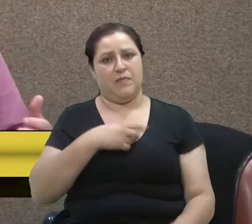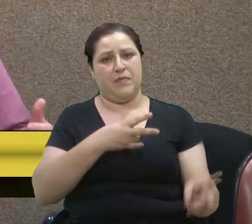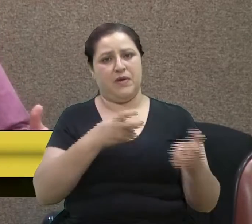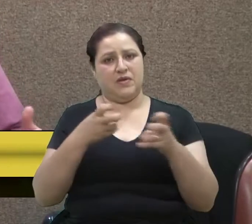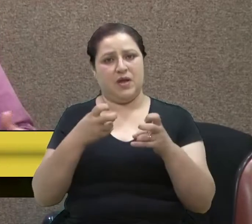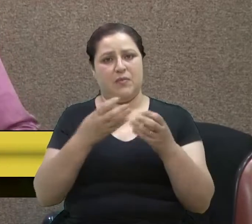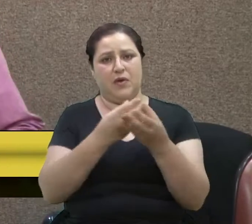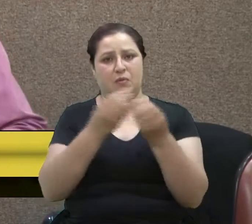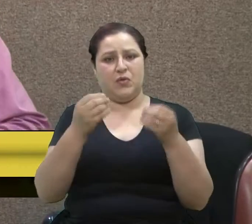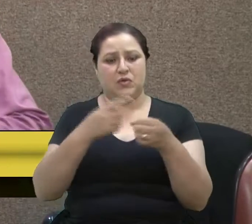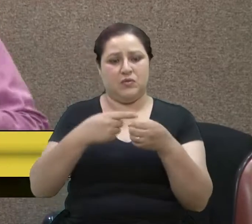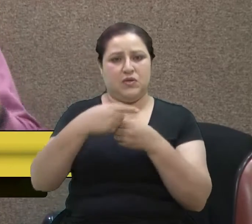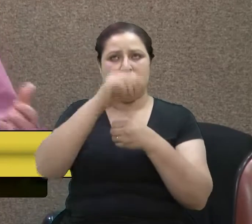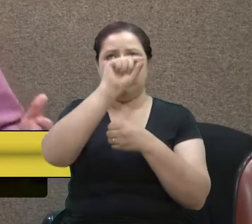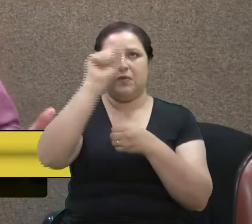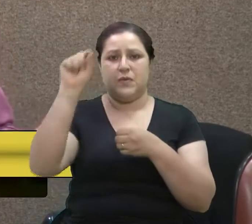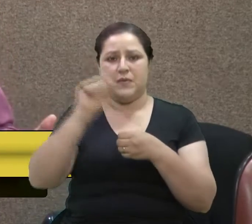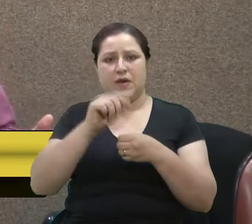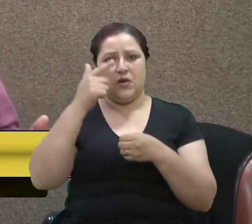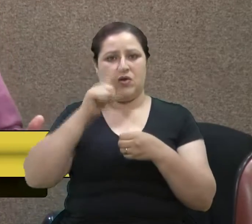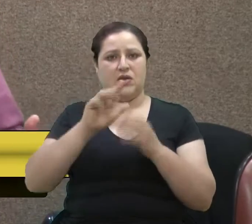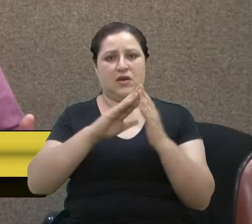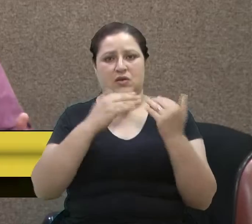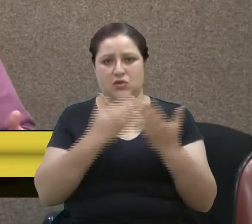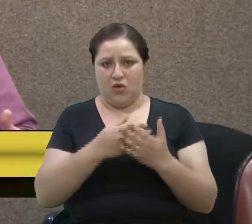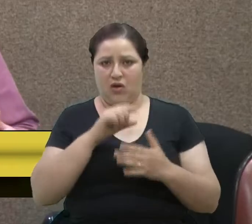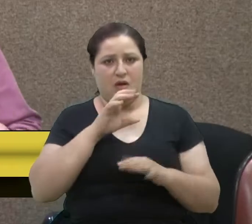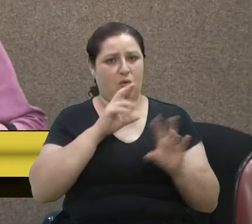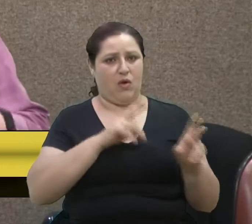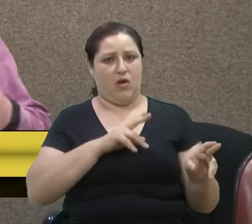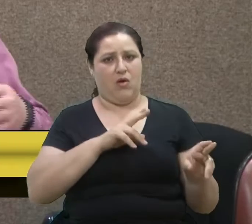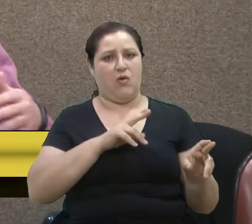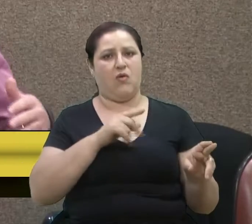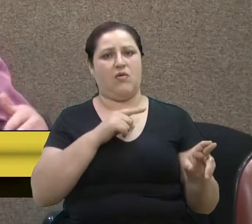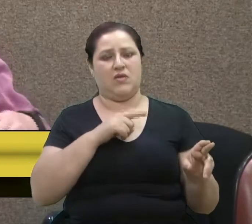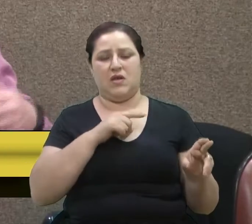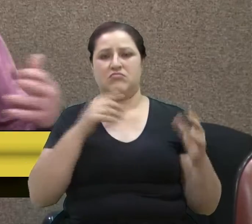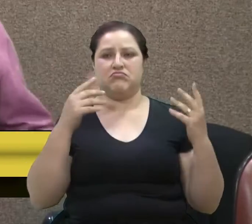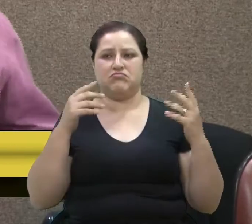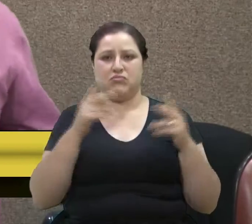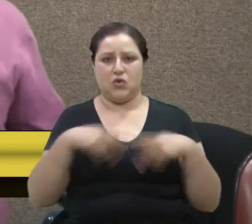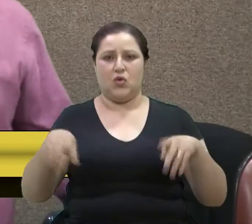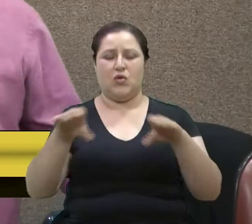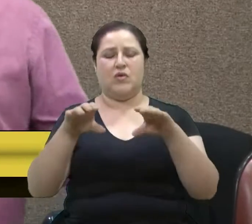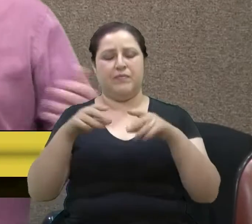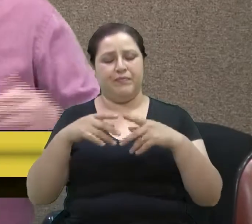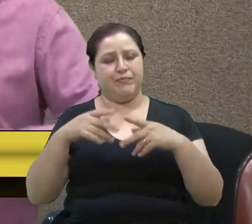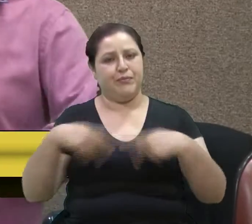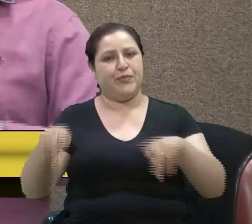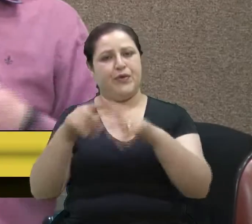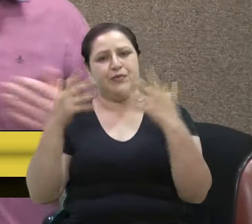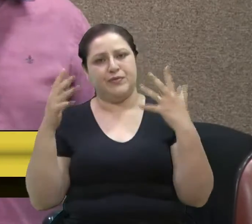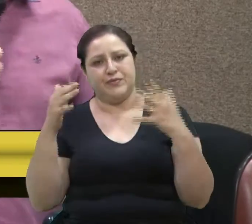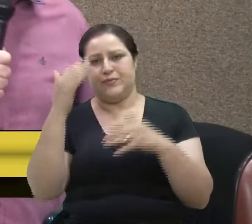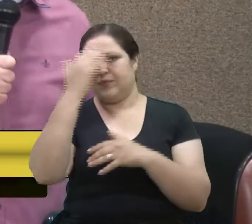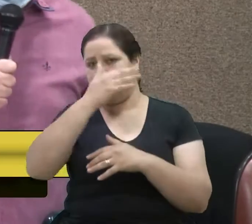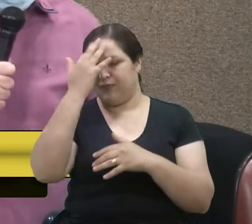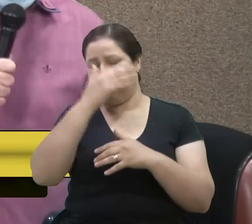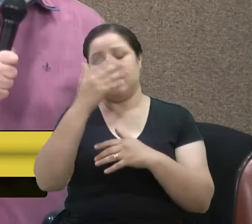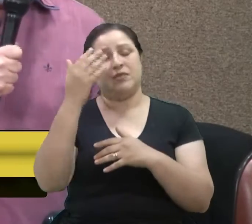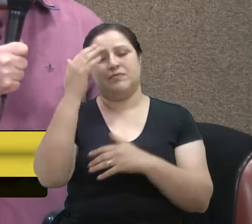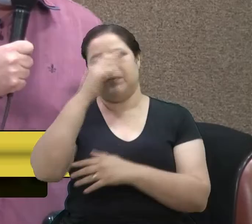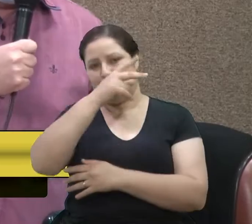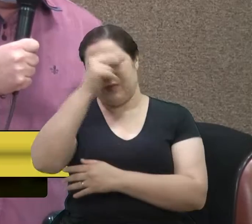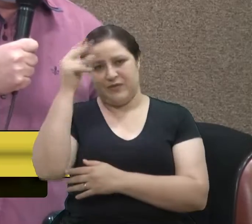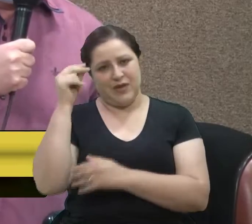muitos municípios, quando conquistam uma escola cívico-militar, isso é aplaudido pela comunidade, pelo prefeito, pela população,